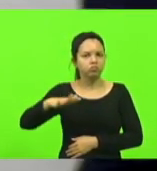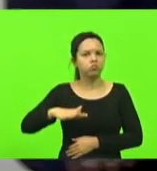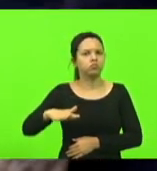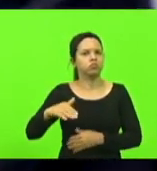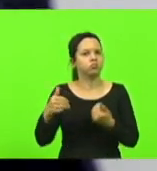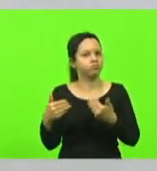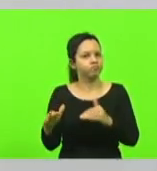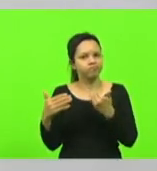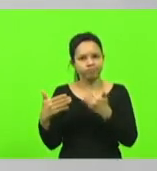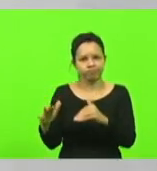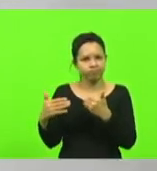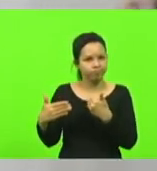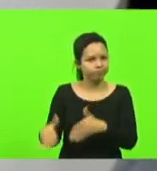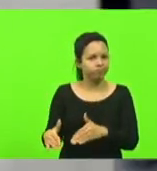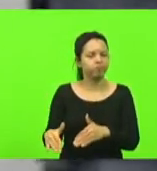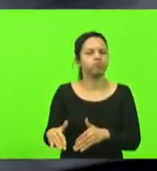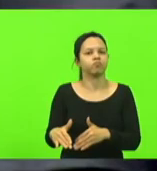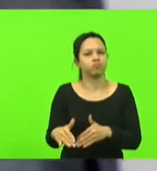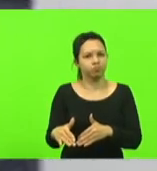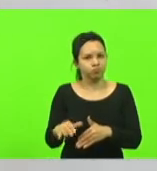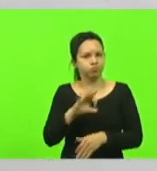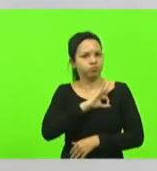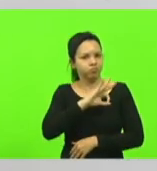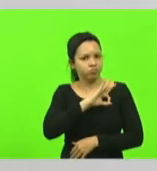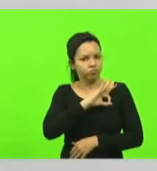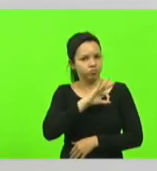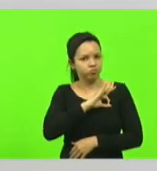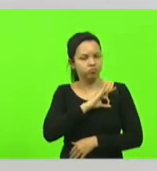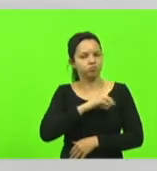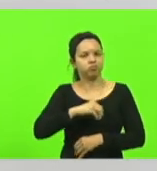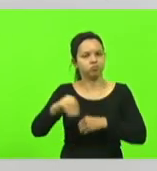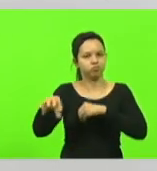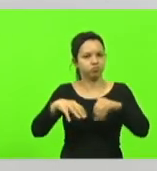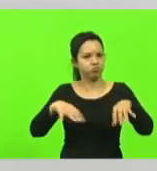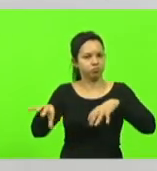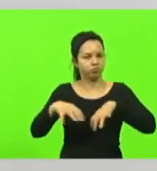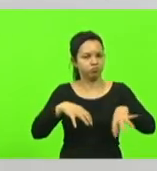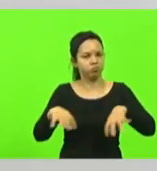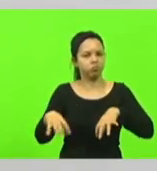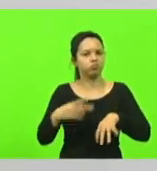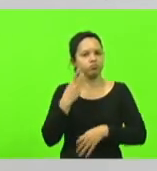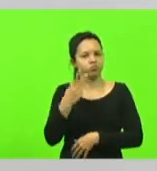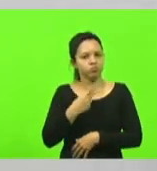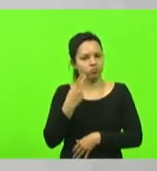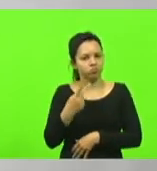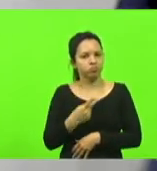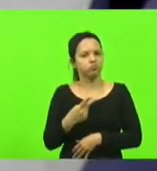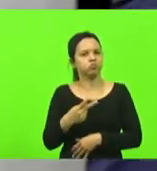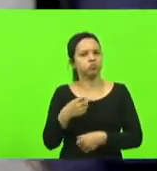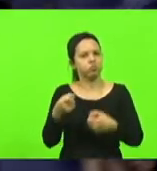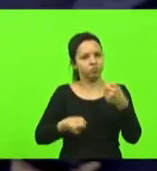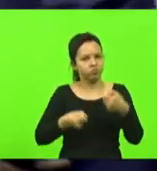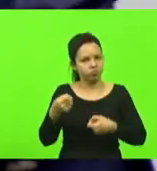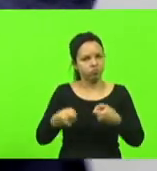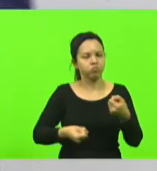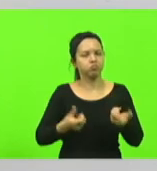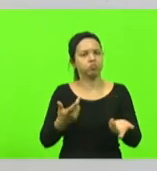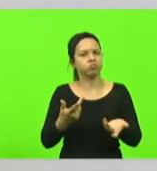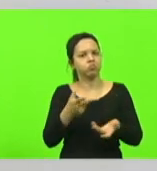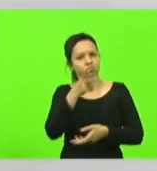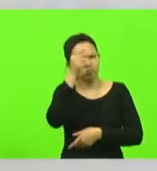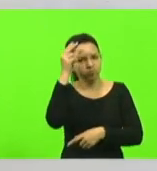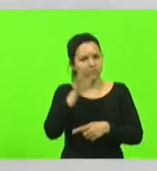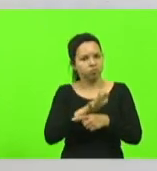desassistidos na distribuição do efetivo da polícia militar e o parlamento tem feito a sua coisa tem dado viatura o prefeito tem ajudado bato nessa